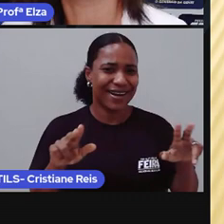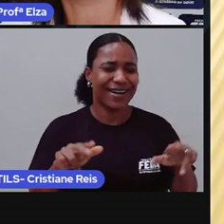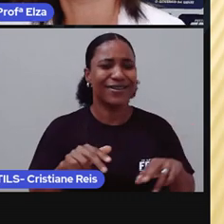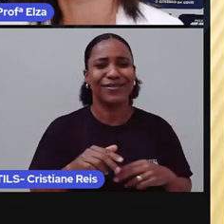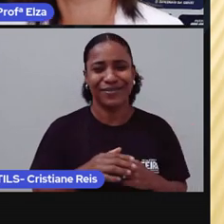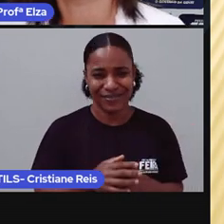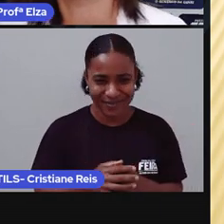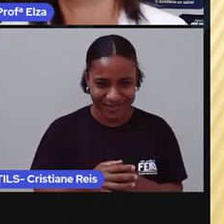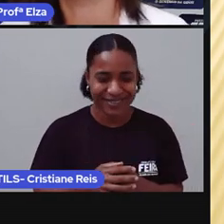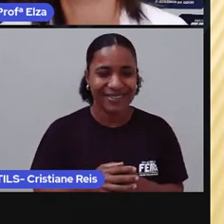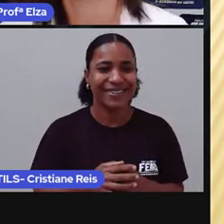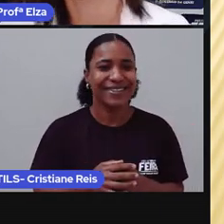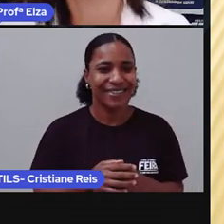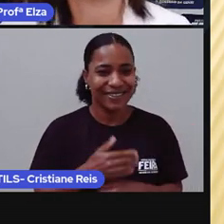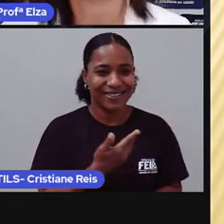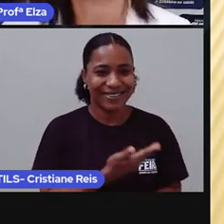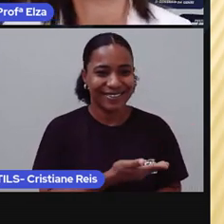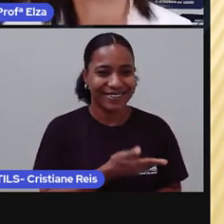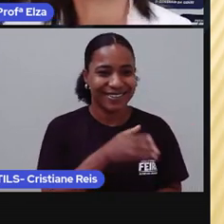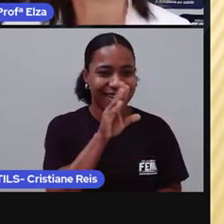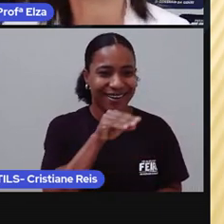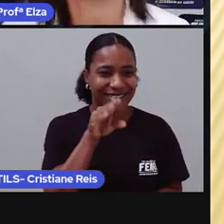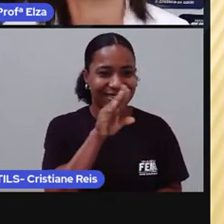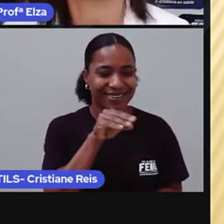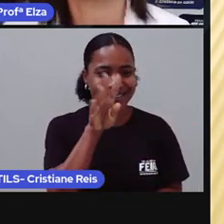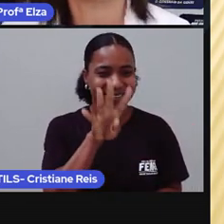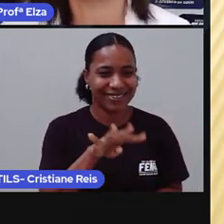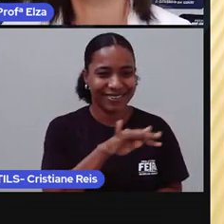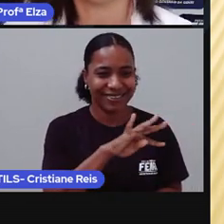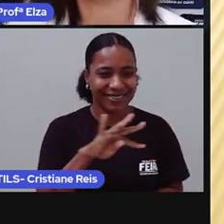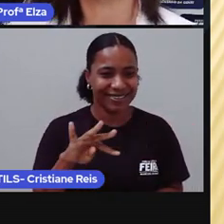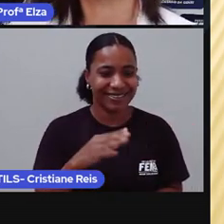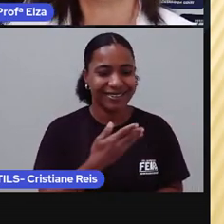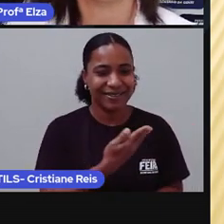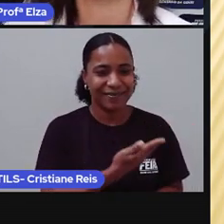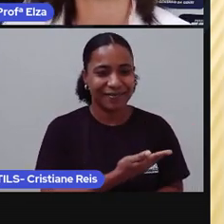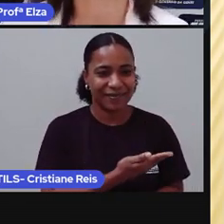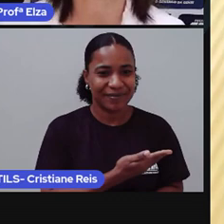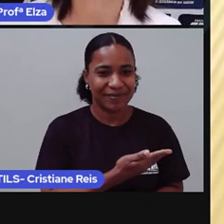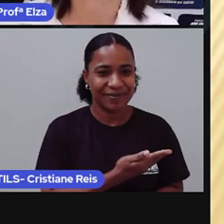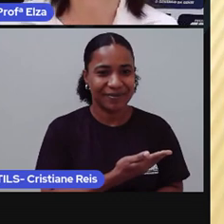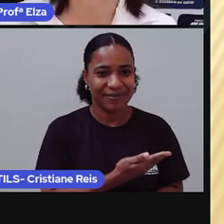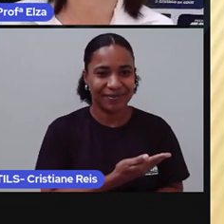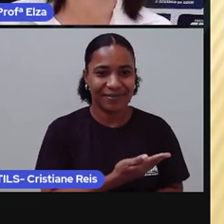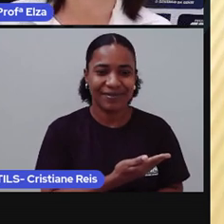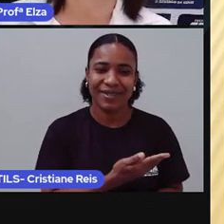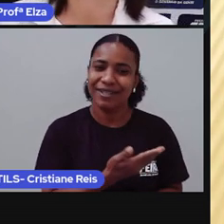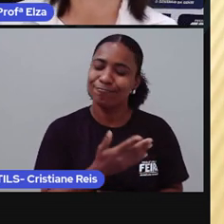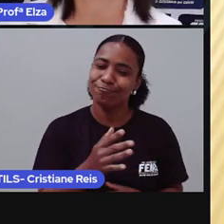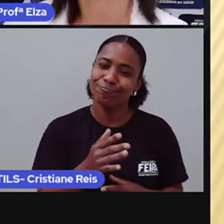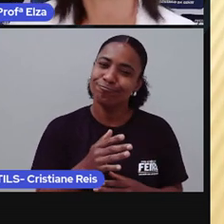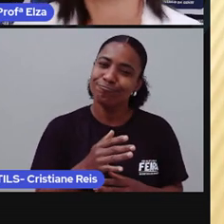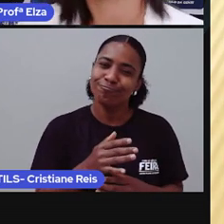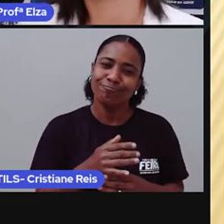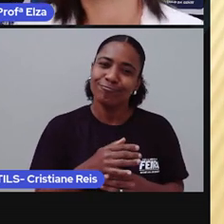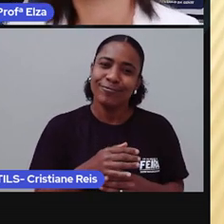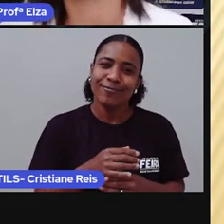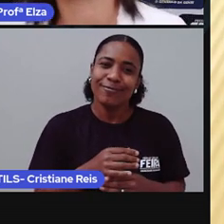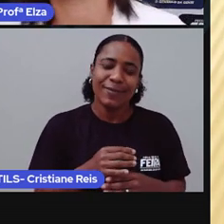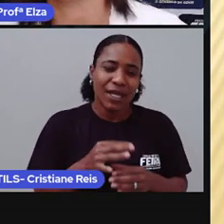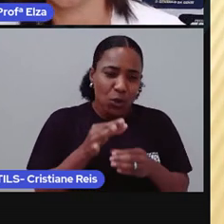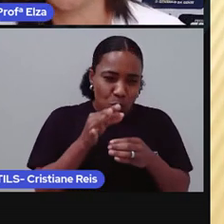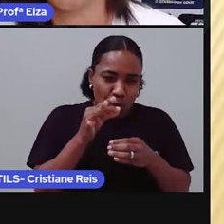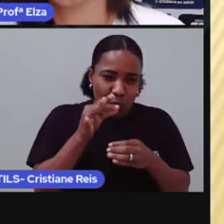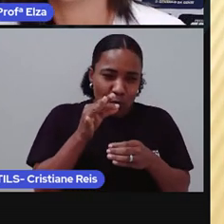login, look, market, milkshake, mouse. Ai, gente, milkshake, que vontade de